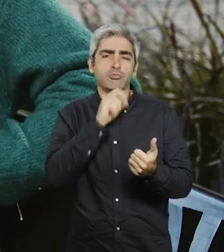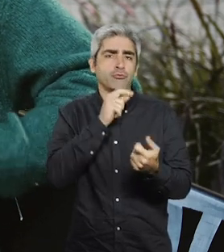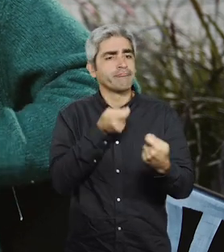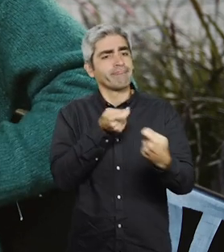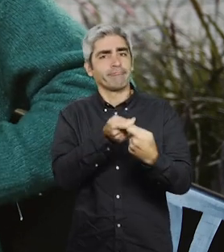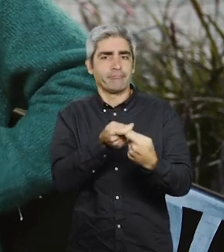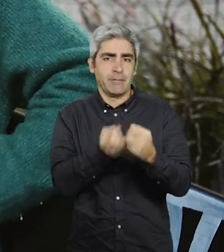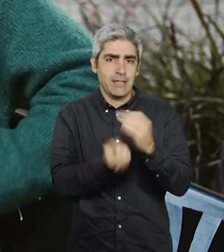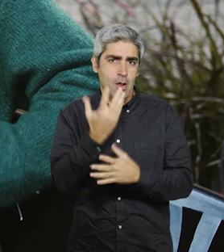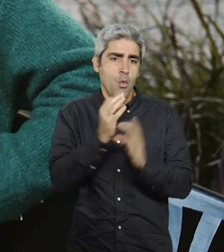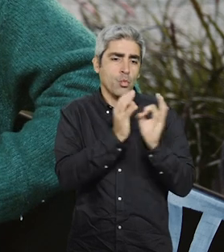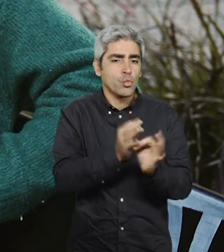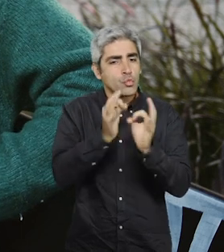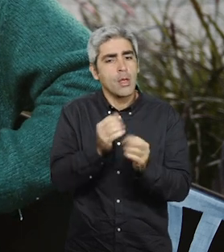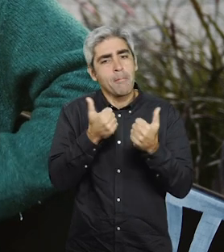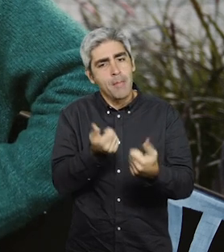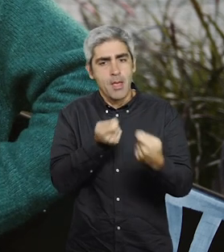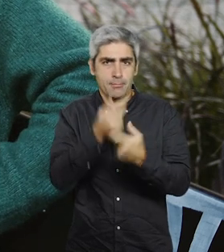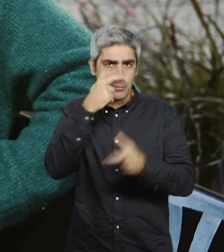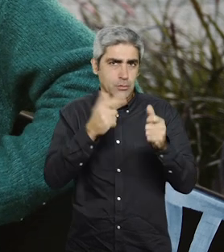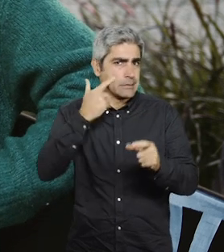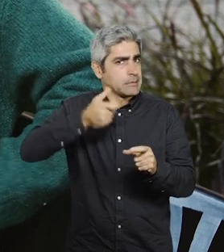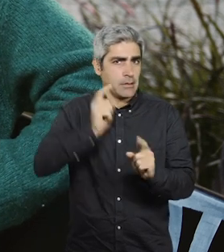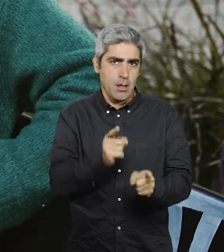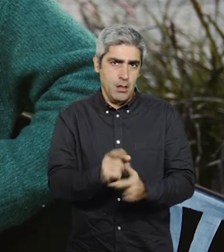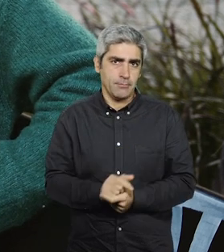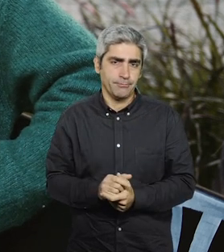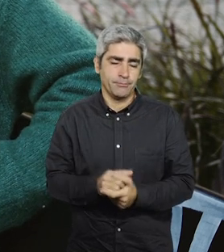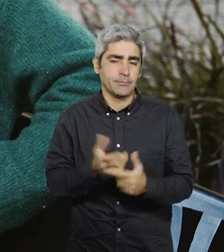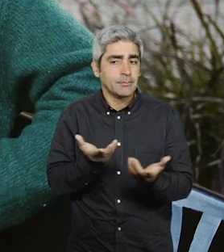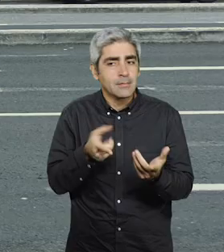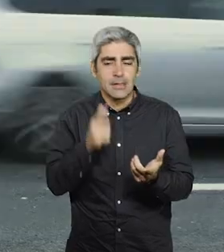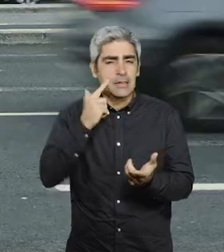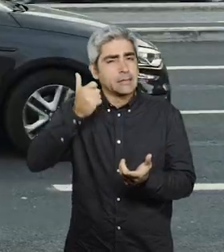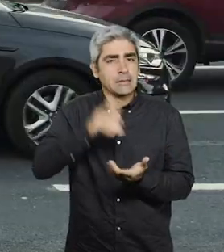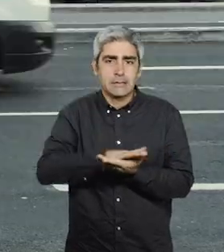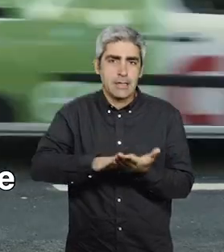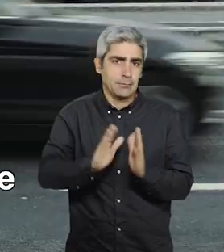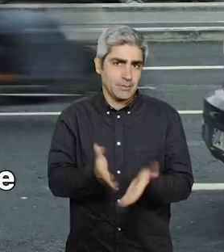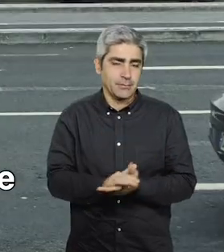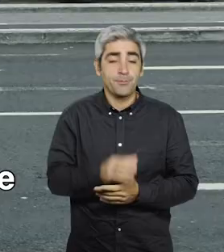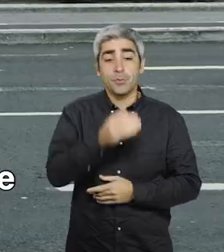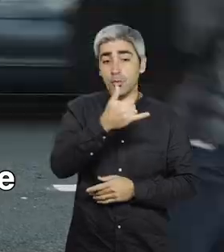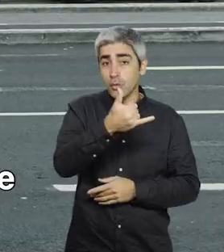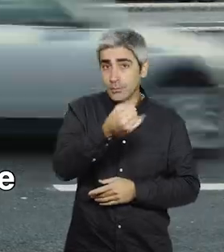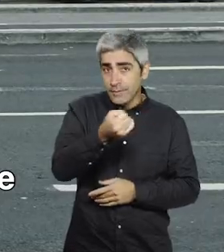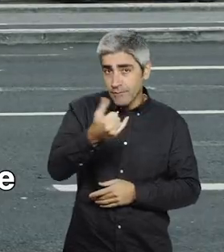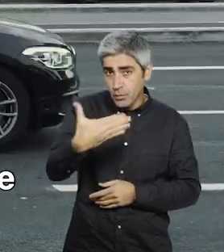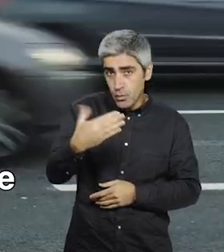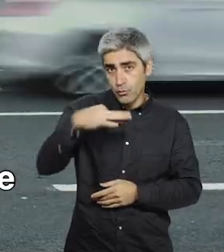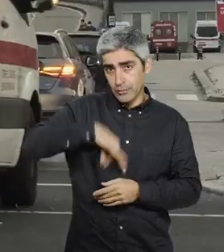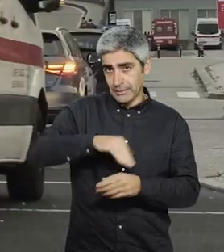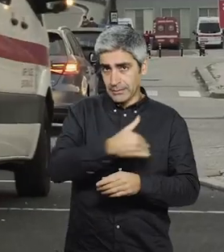de criar cuidados humanizados, acima de tudo. E isto é o essencial. Em 2021, os